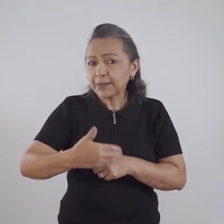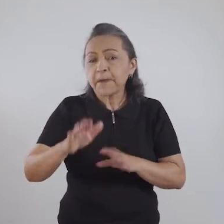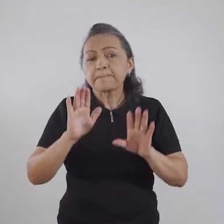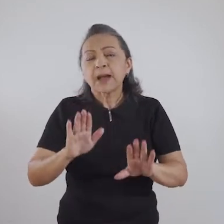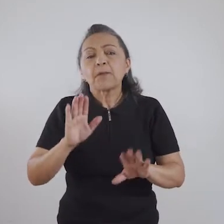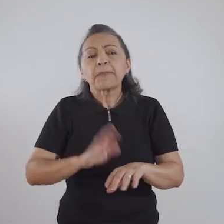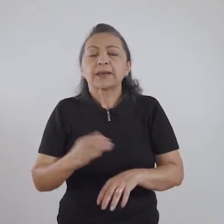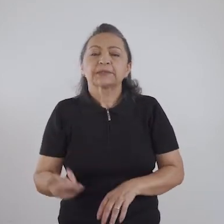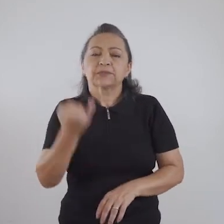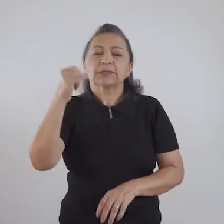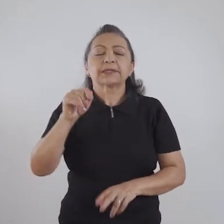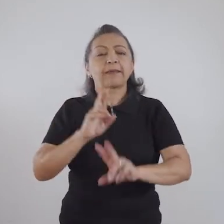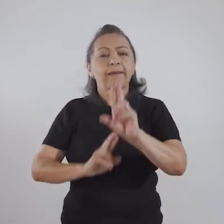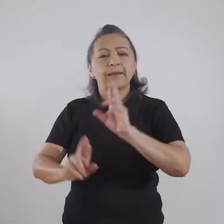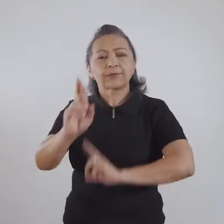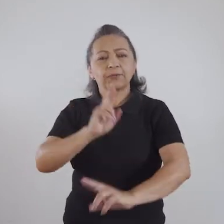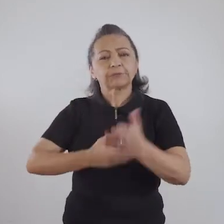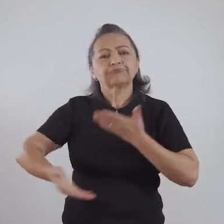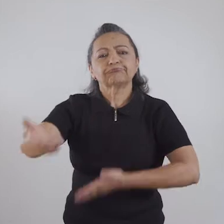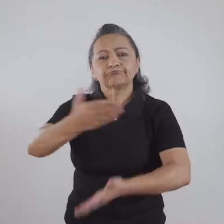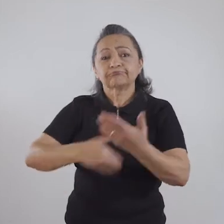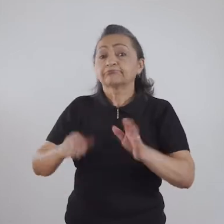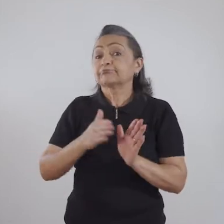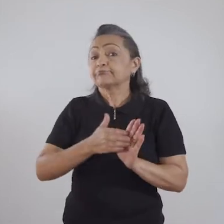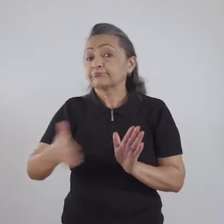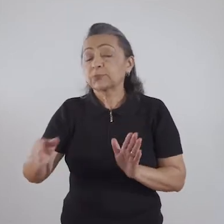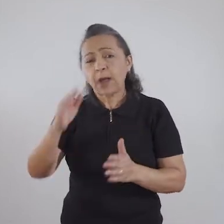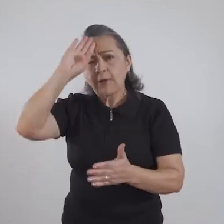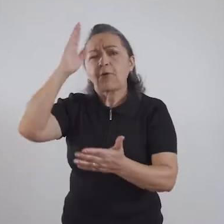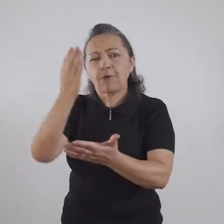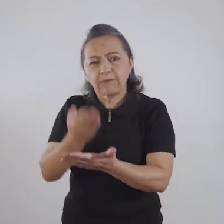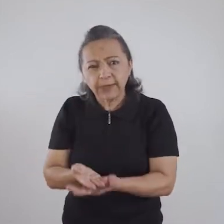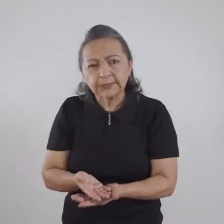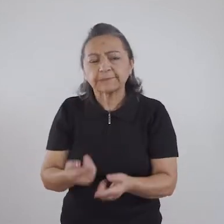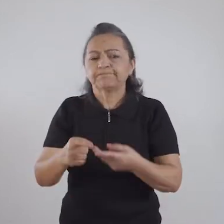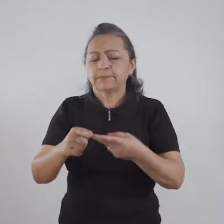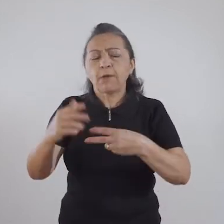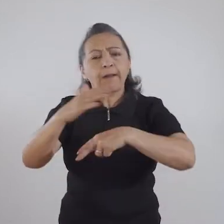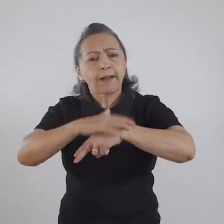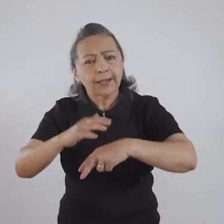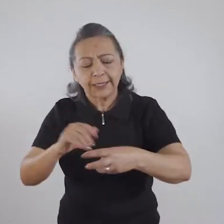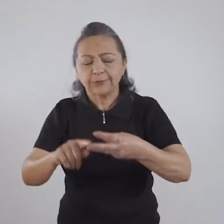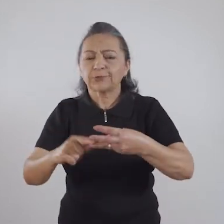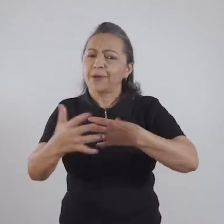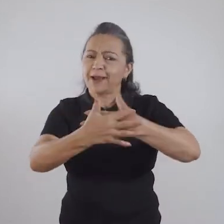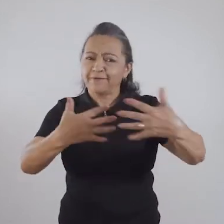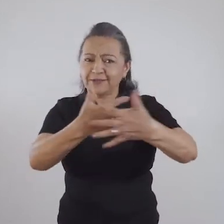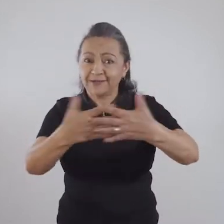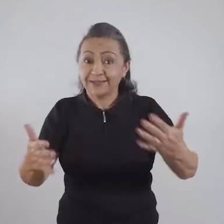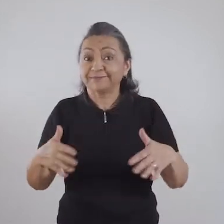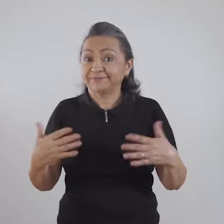tempo. Mas o mais importante é que esse relacionamento, ele se dê a partir de uma confiança, de um carinho, de uma